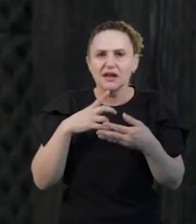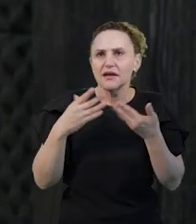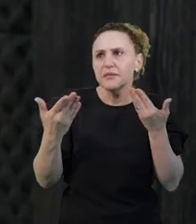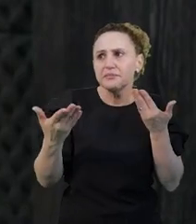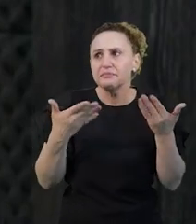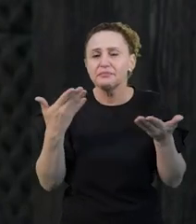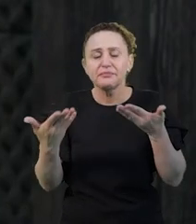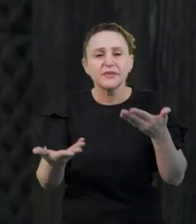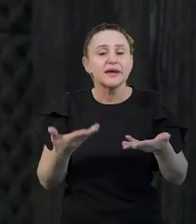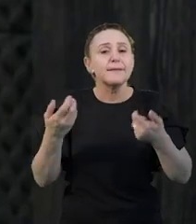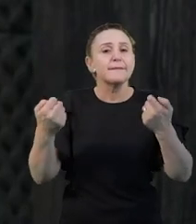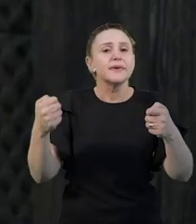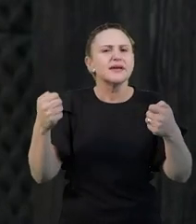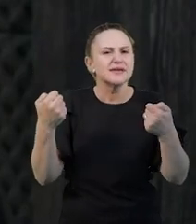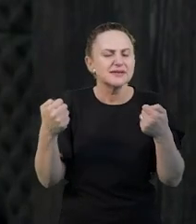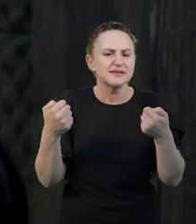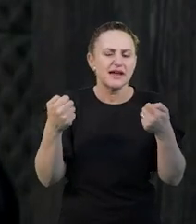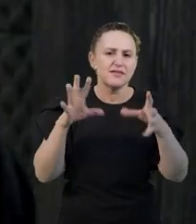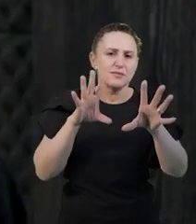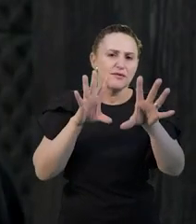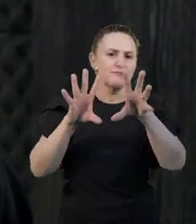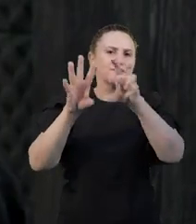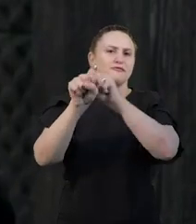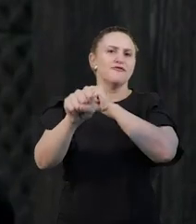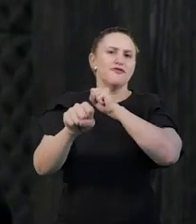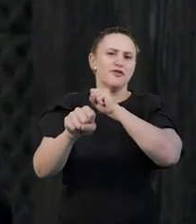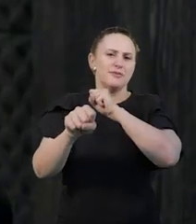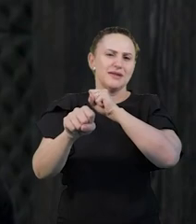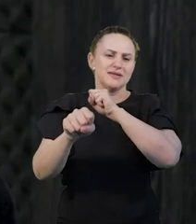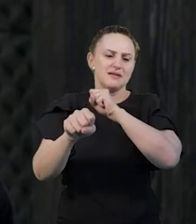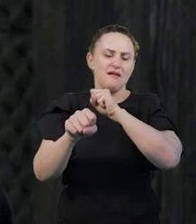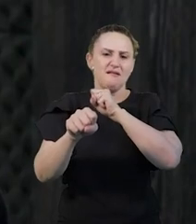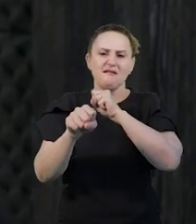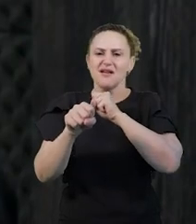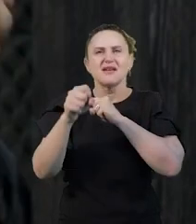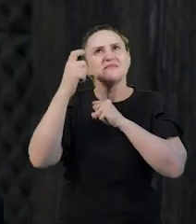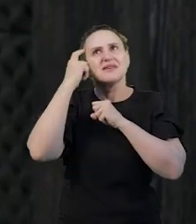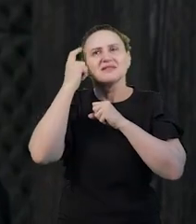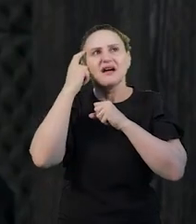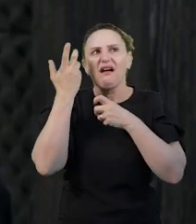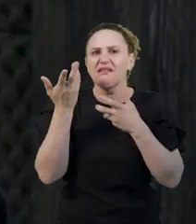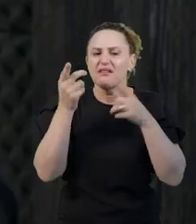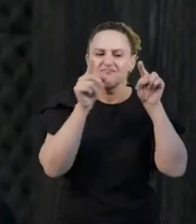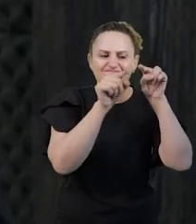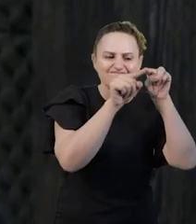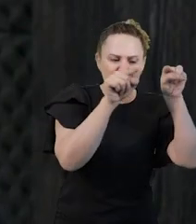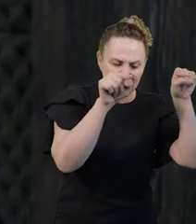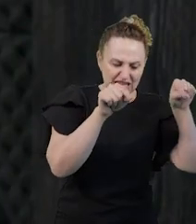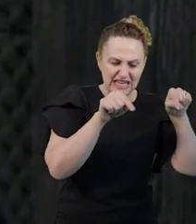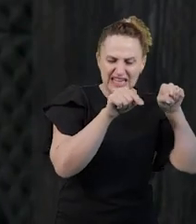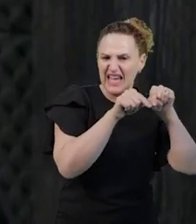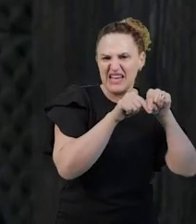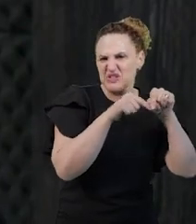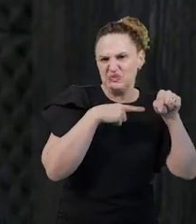E que aquela compartimentalização em caixinhas começava a não fazer muito sentido mais para mim.